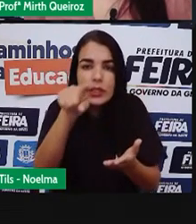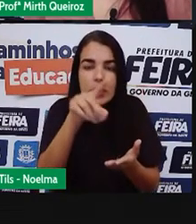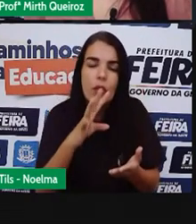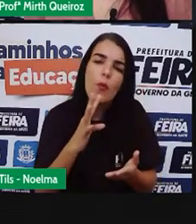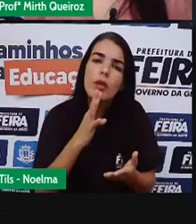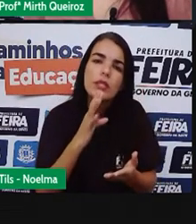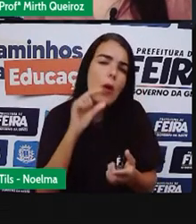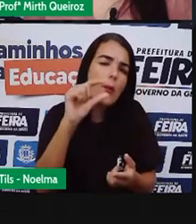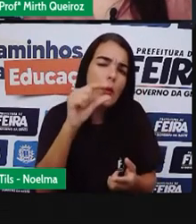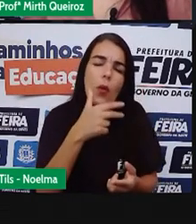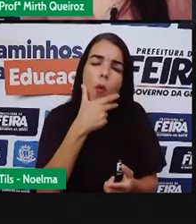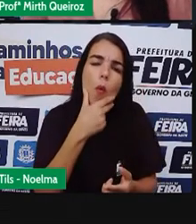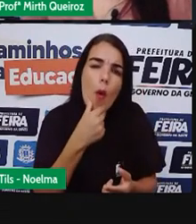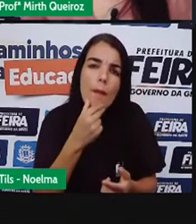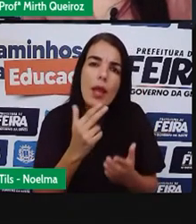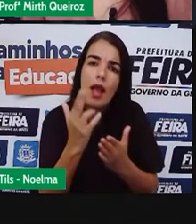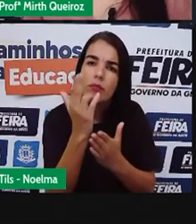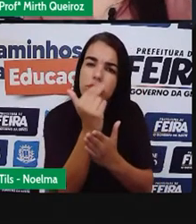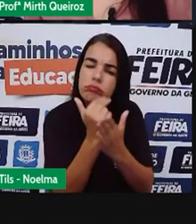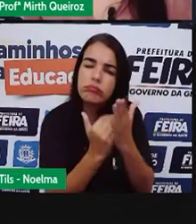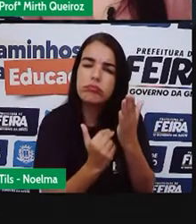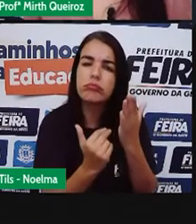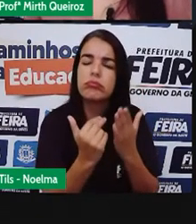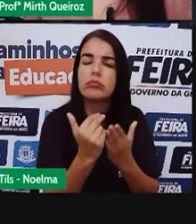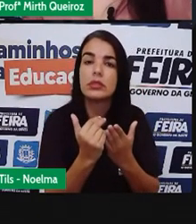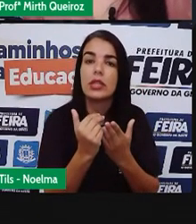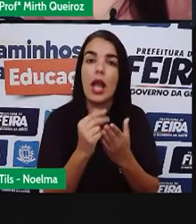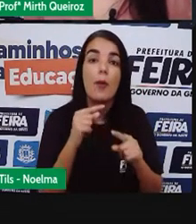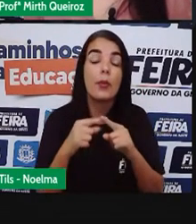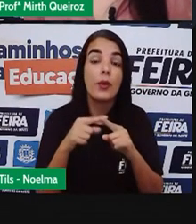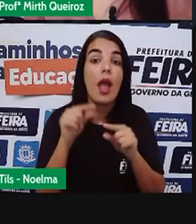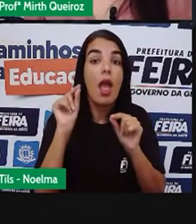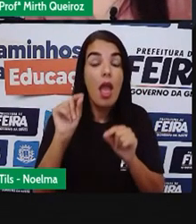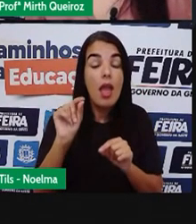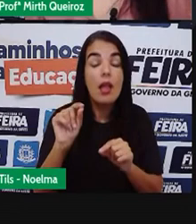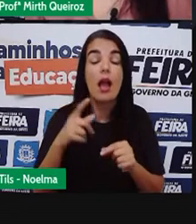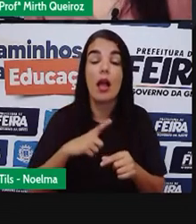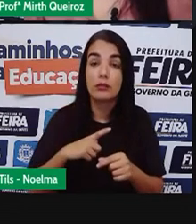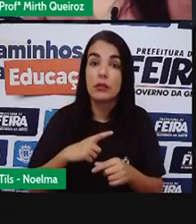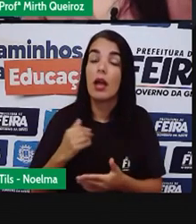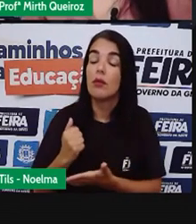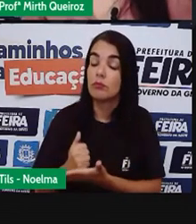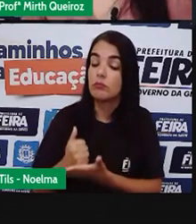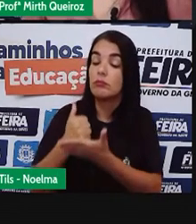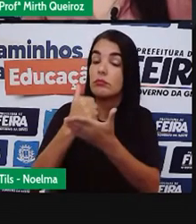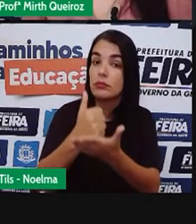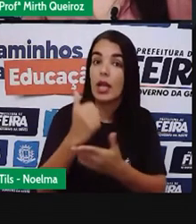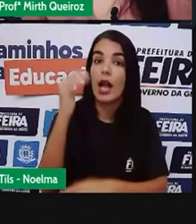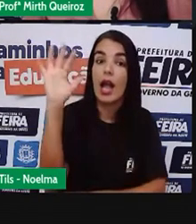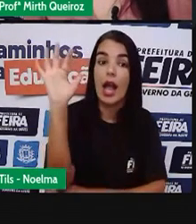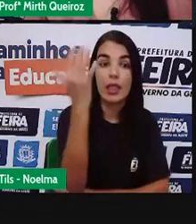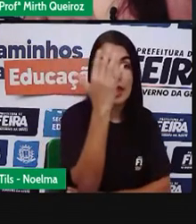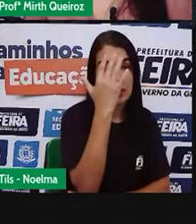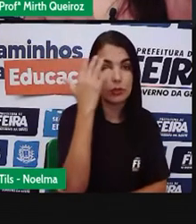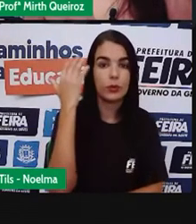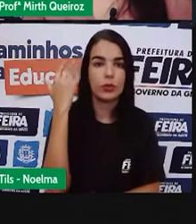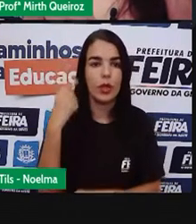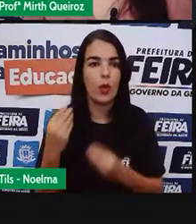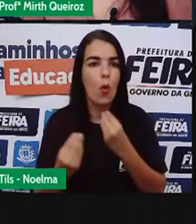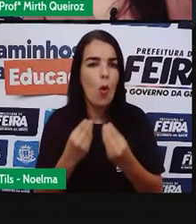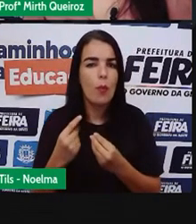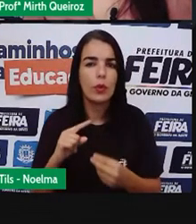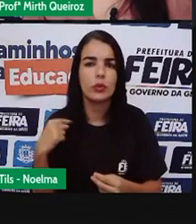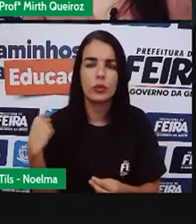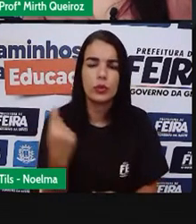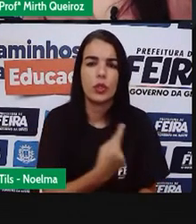ele Retrata A natureza Ele E como a gente Vai falar Está falando